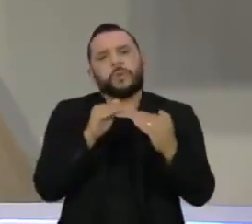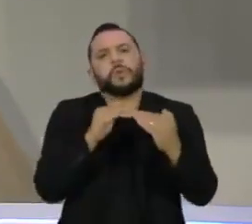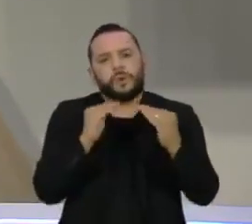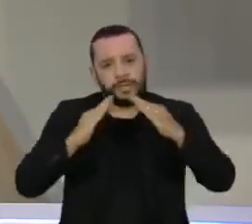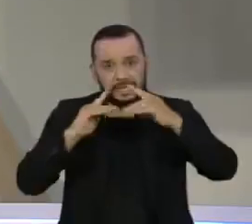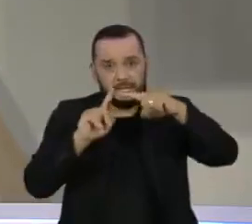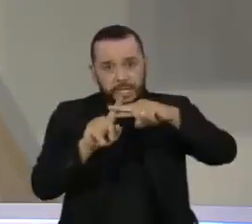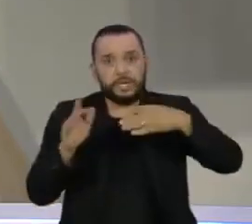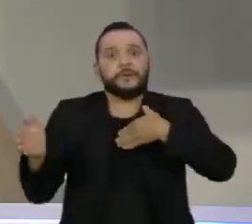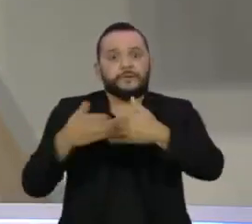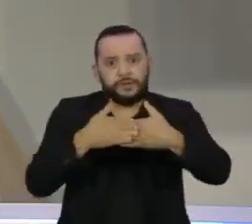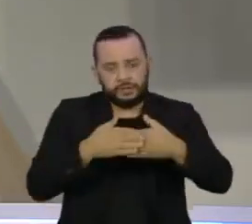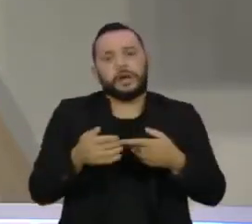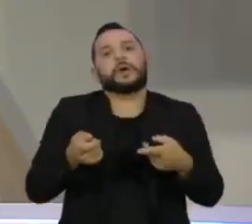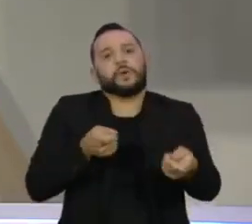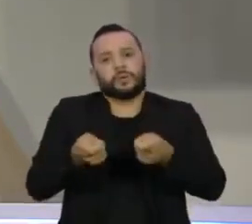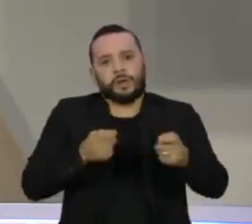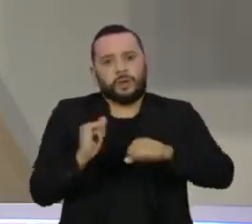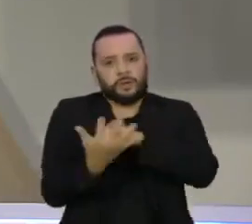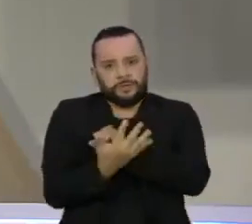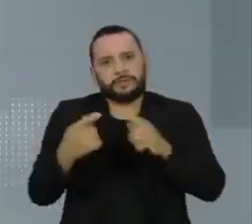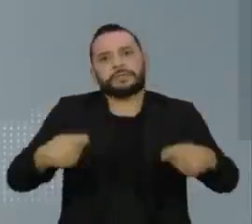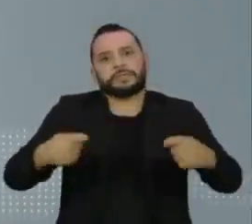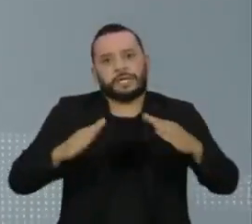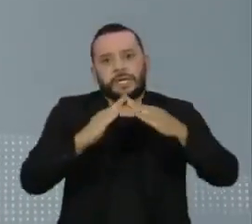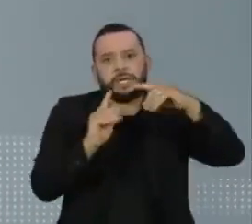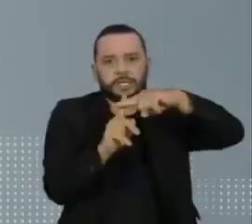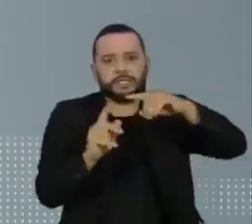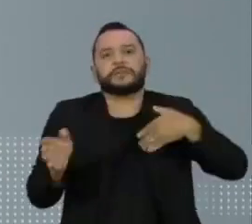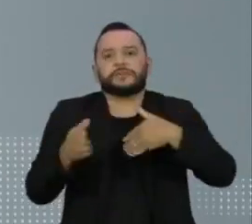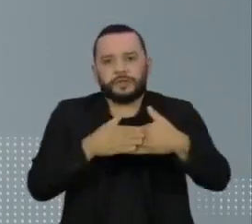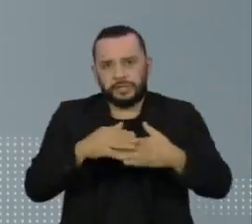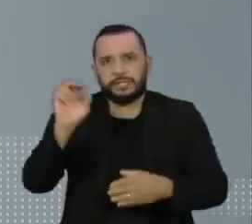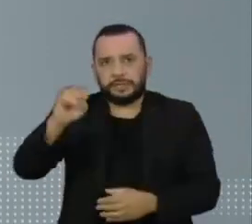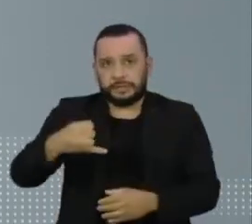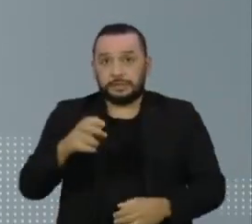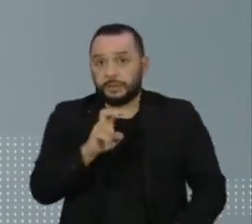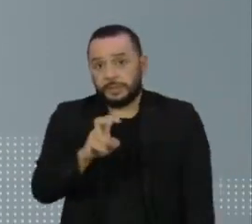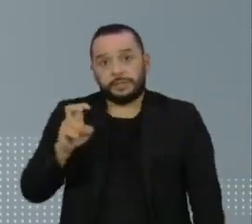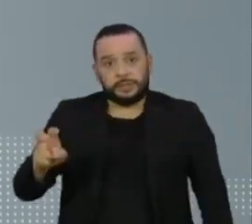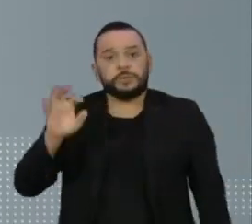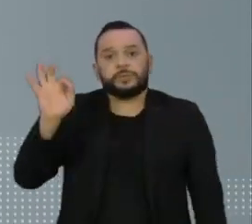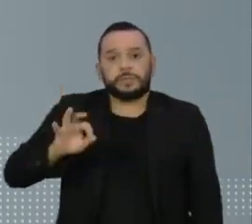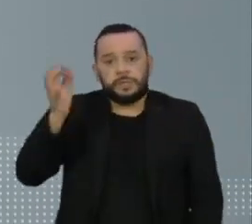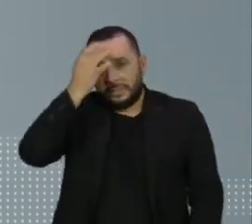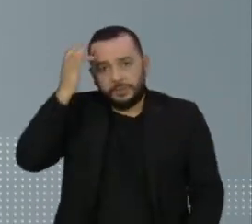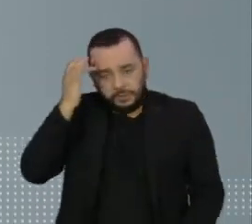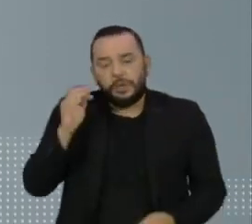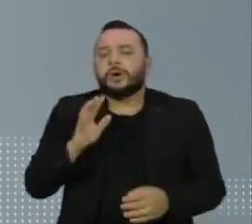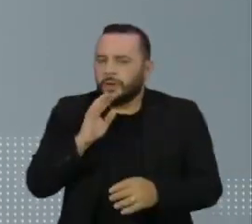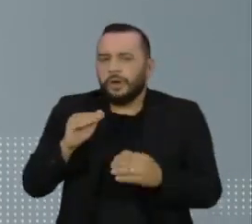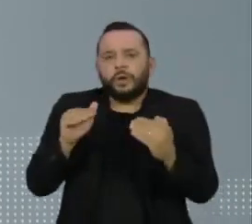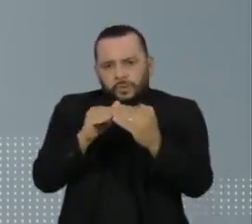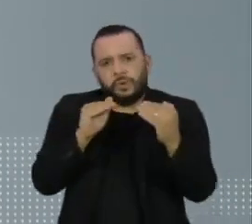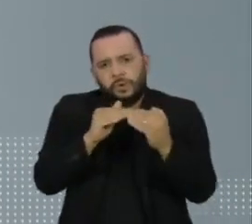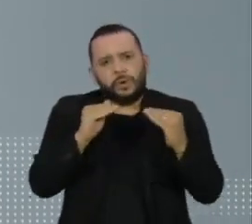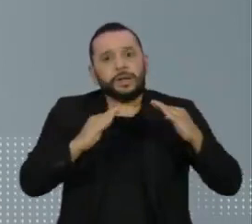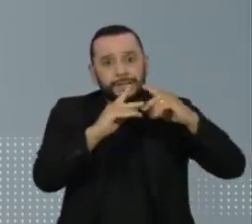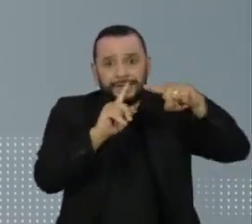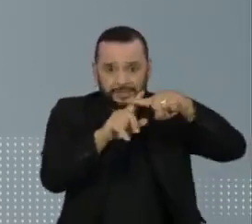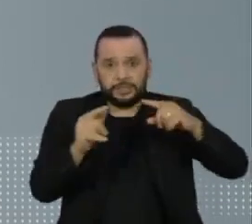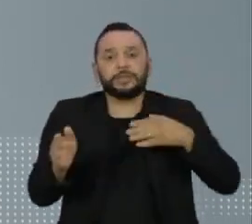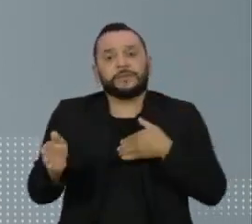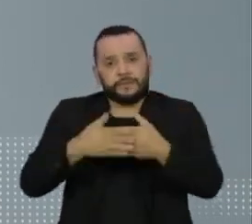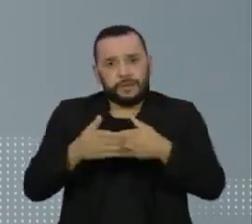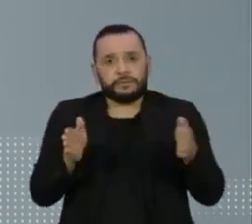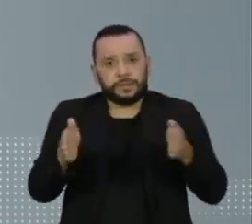fechadas para ajudar a conter a Covid-19. 55% dos entrevistados concordam com o fechamento durante